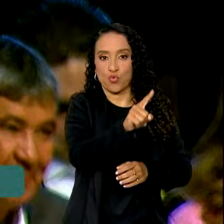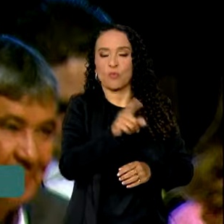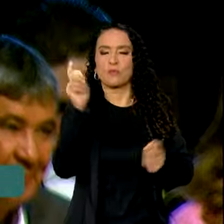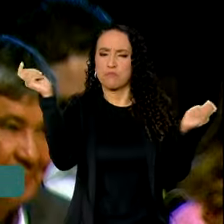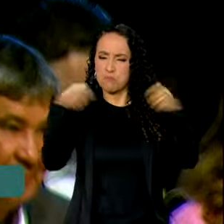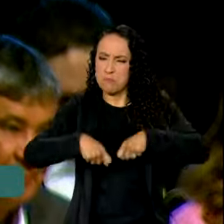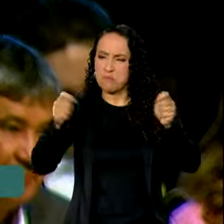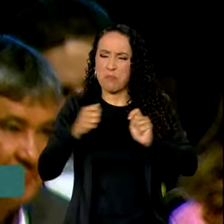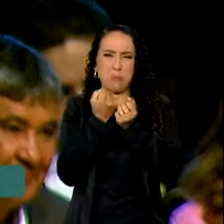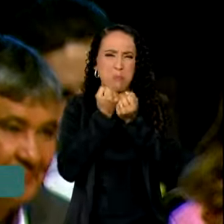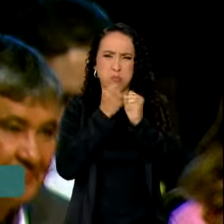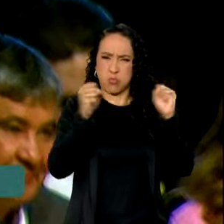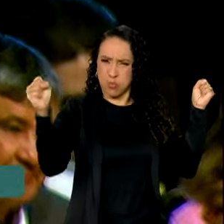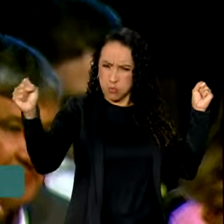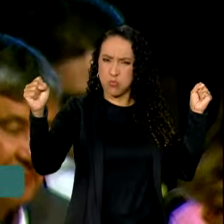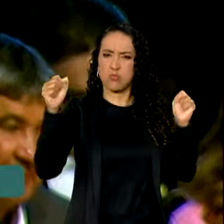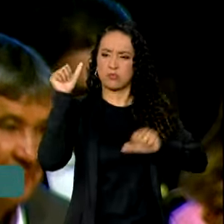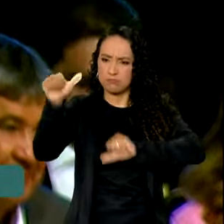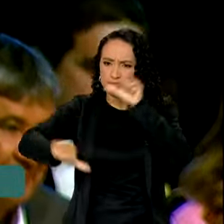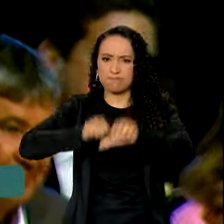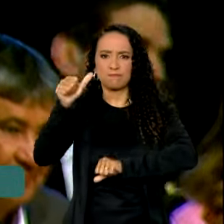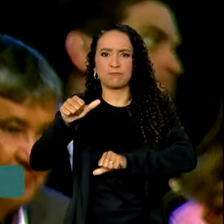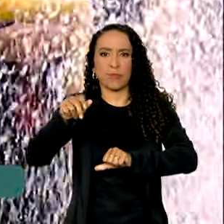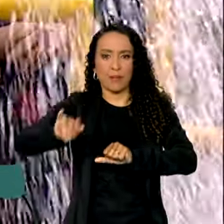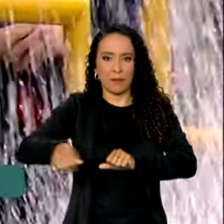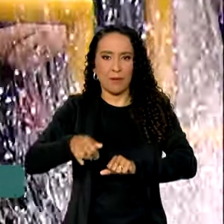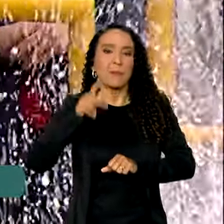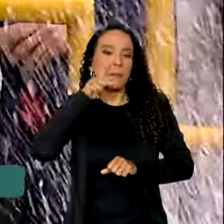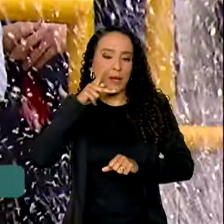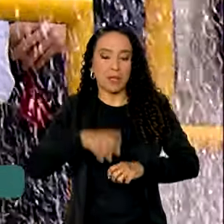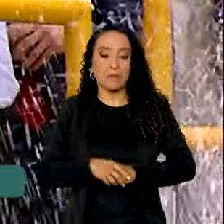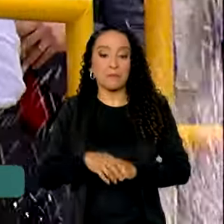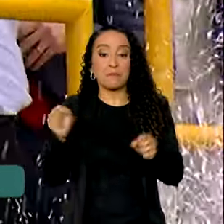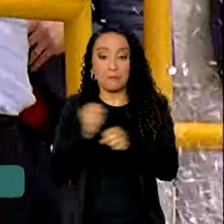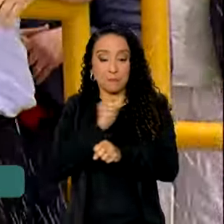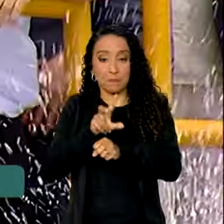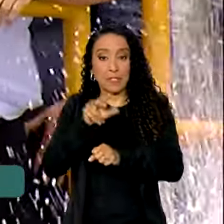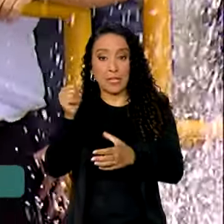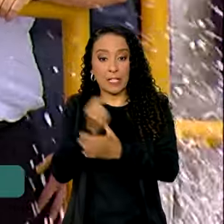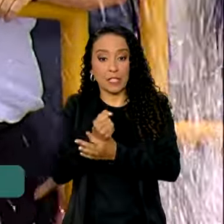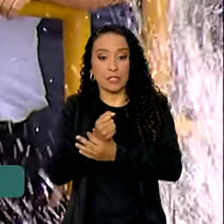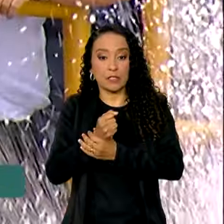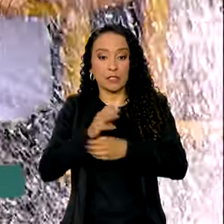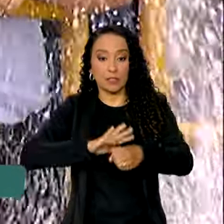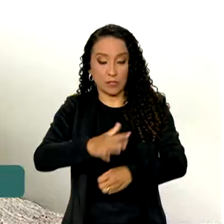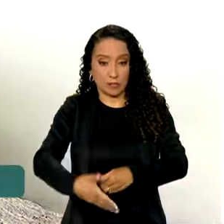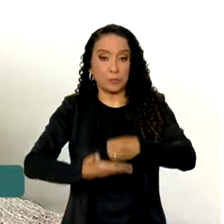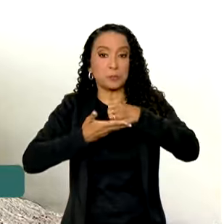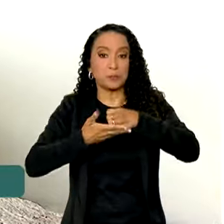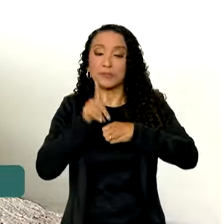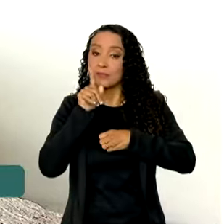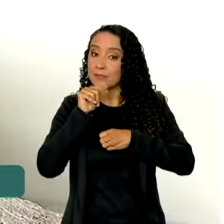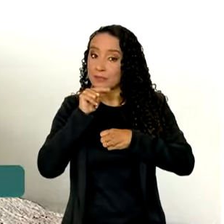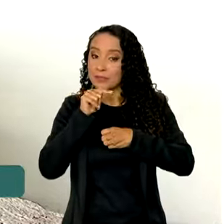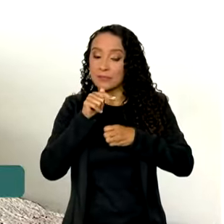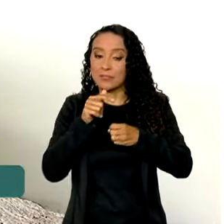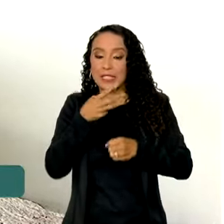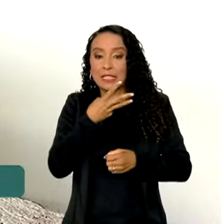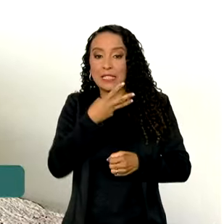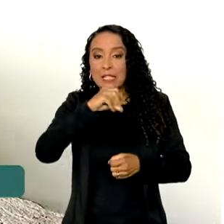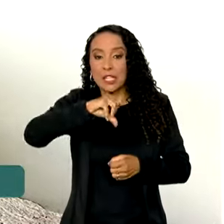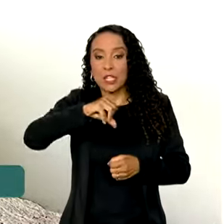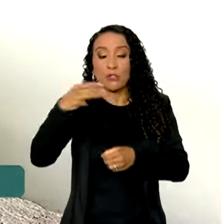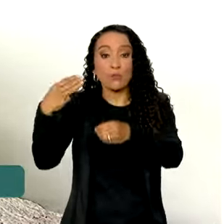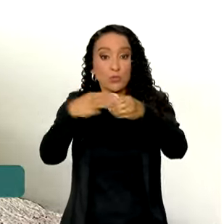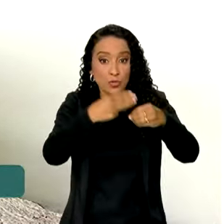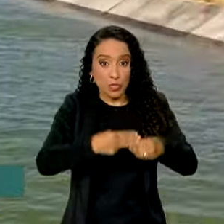potencial gigante, transformador para a Paraíba. A obra vai garantir sustentabilidade hídrica para 39